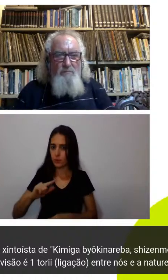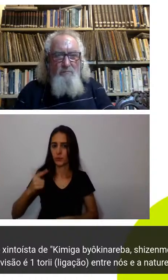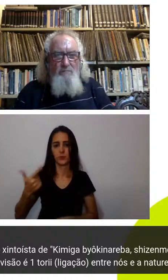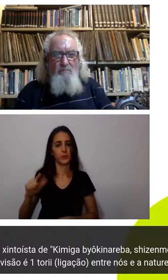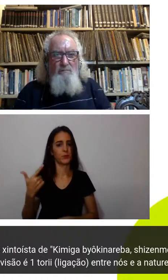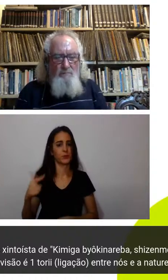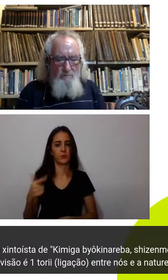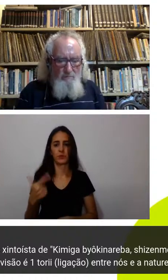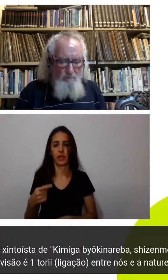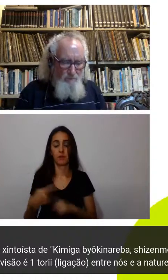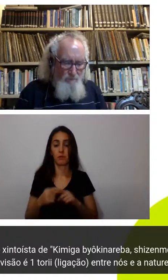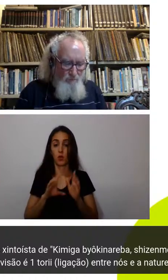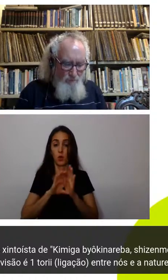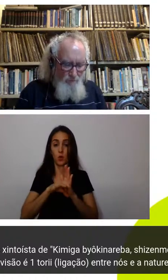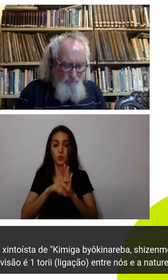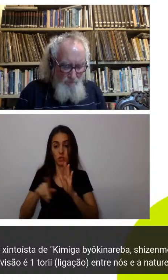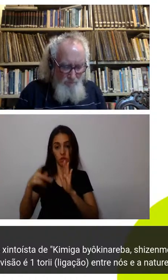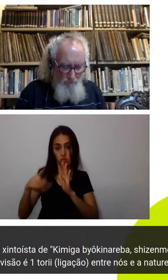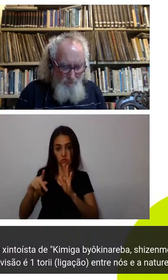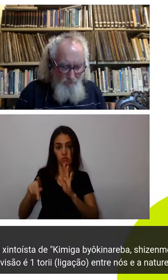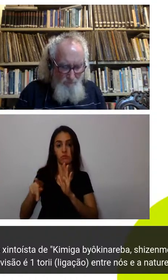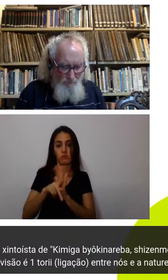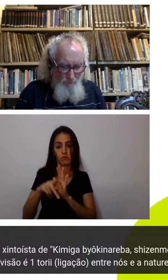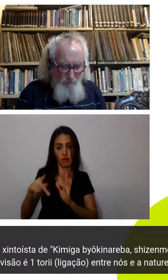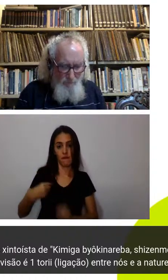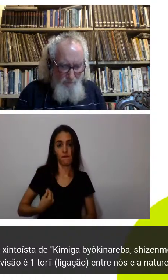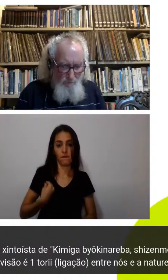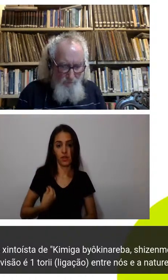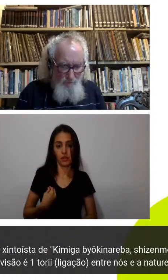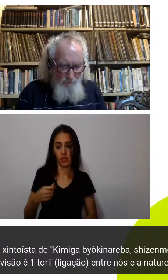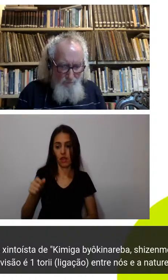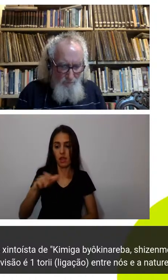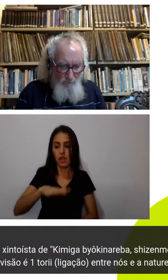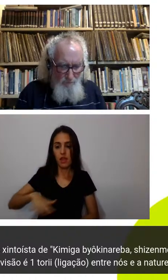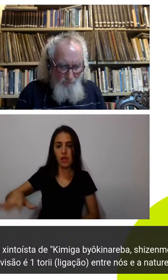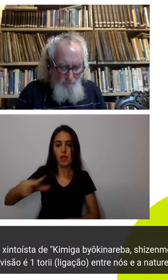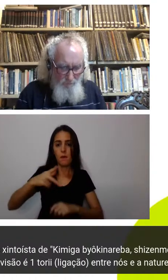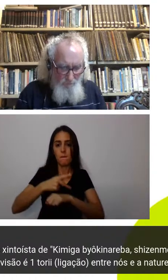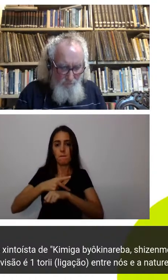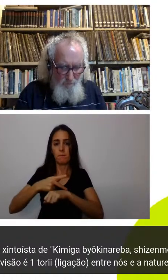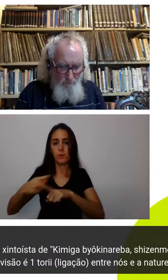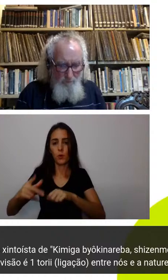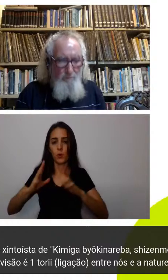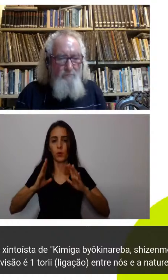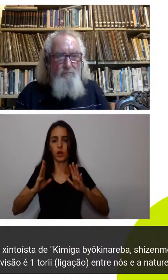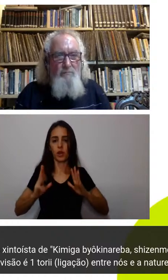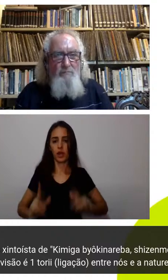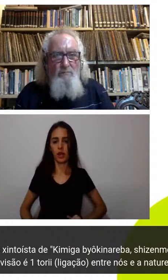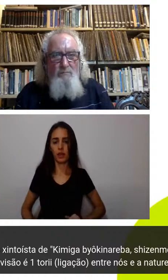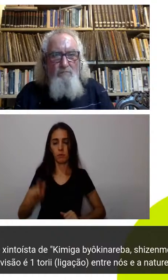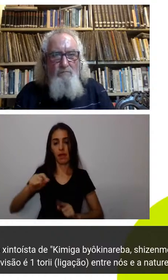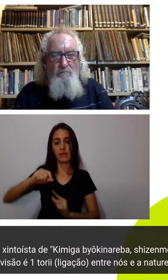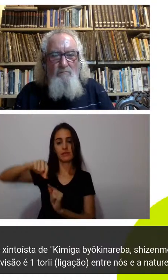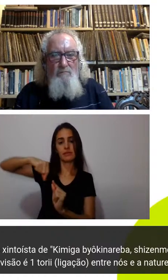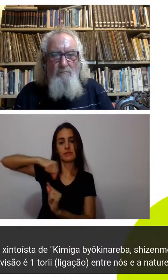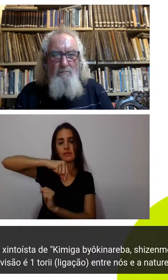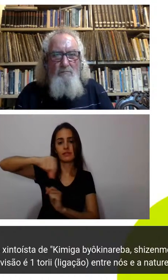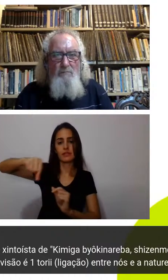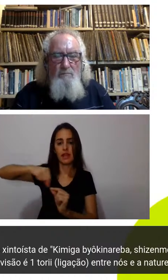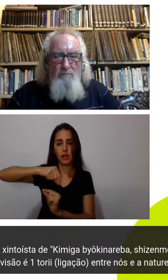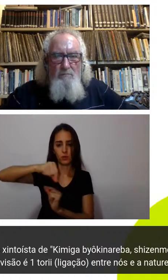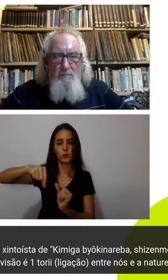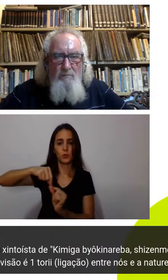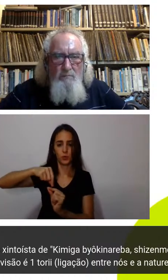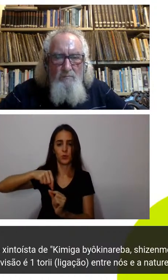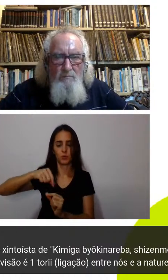na concepção de mundo delas eles estão tirando a pureza do espaço onde elas estão então eu acho que o shintoísmo tem essas